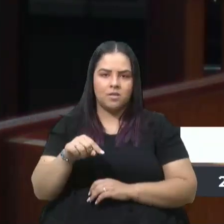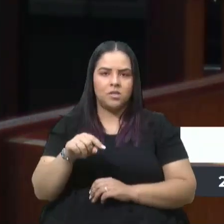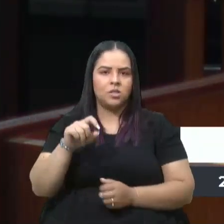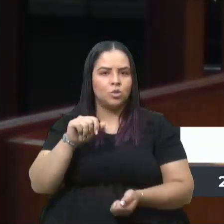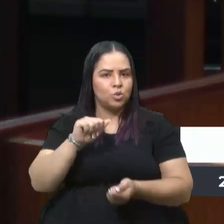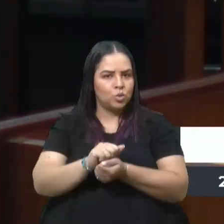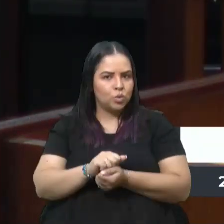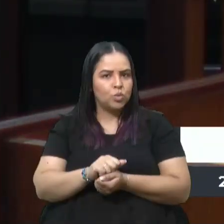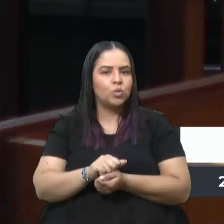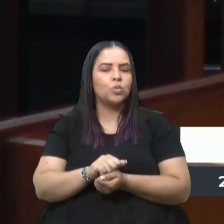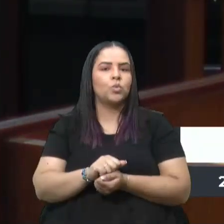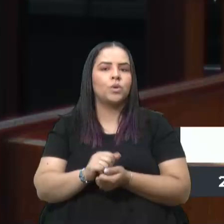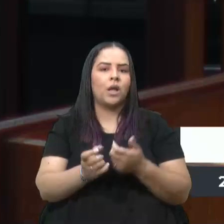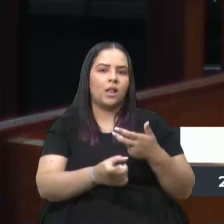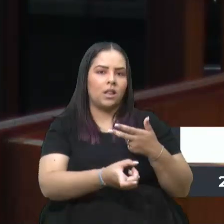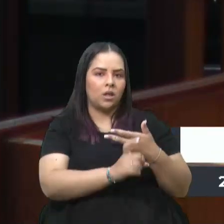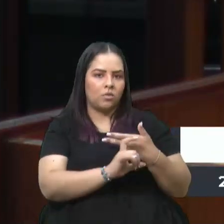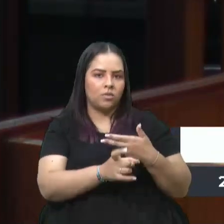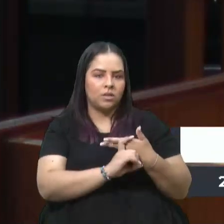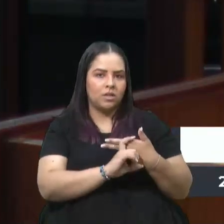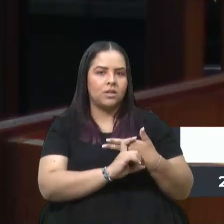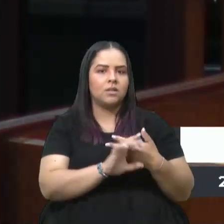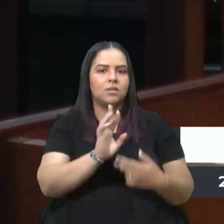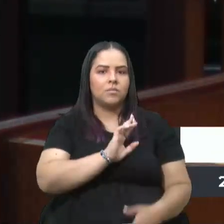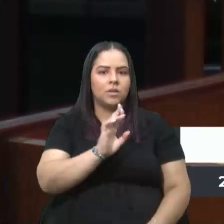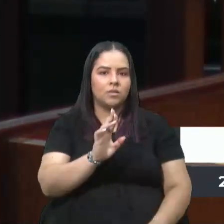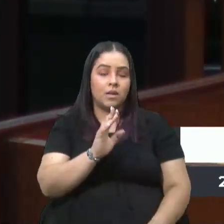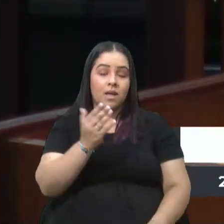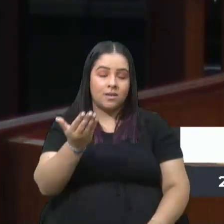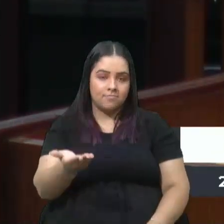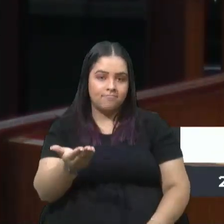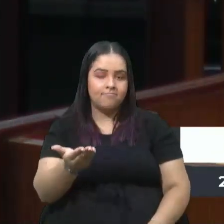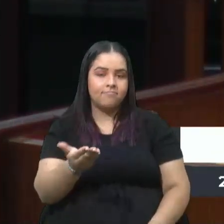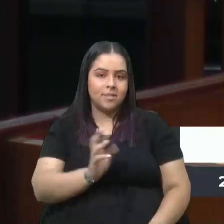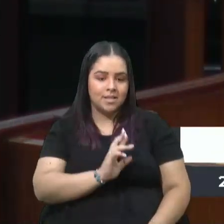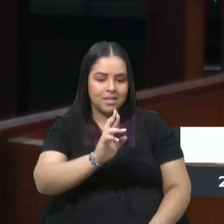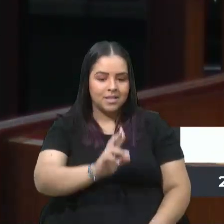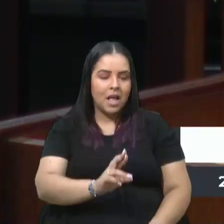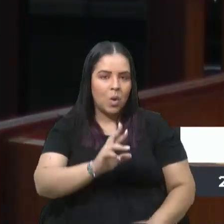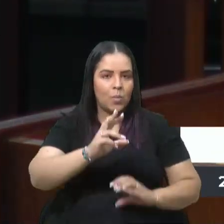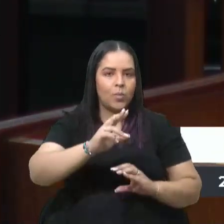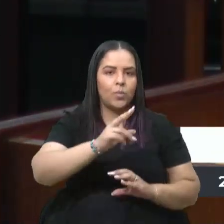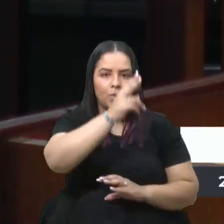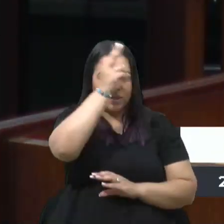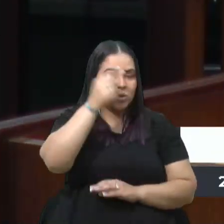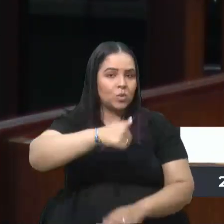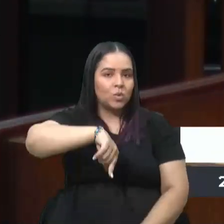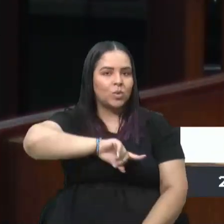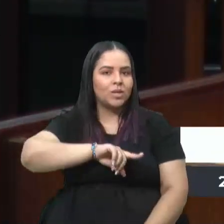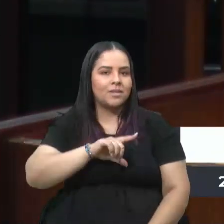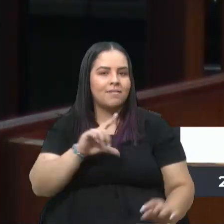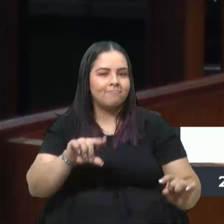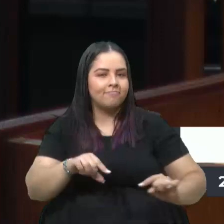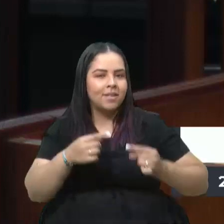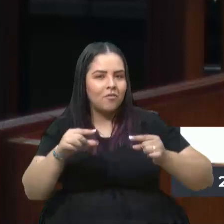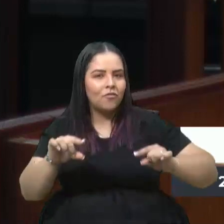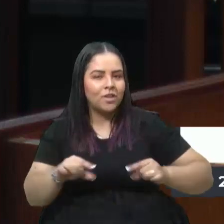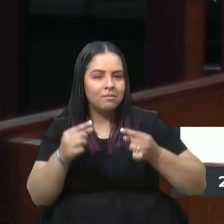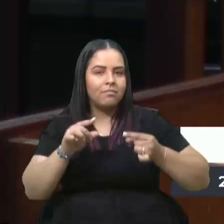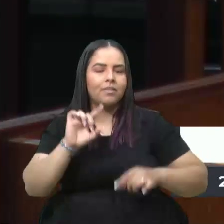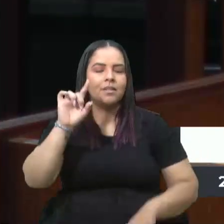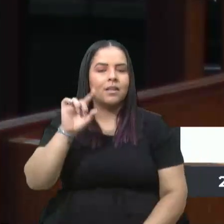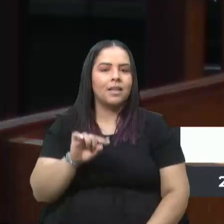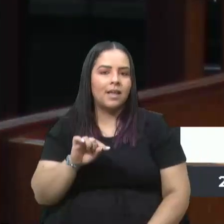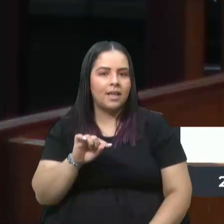junto com o Executivo, responder pelo município. Nós temos um desafio enorme, que é